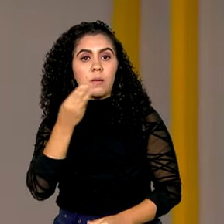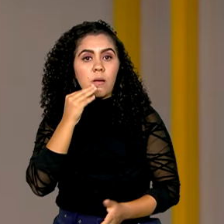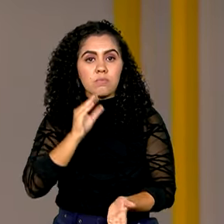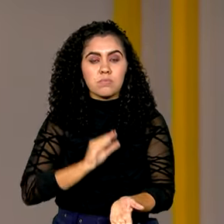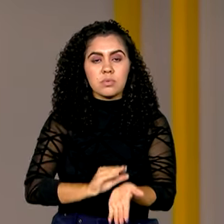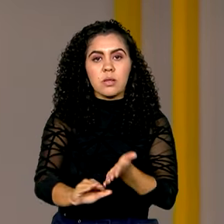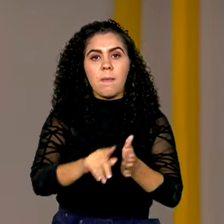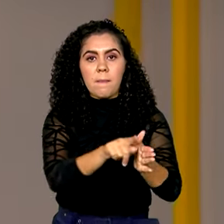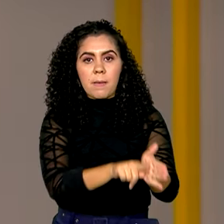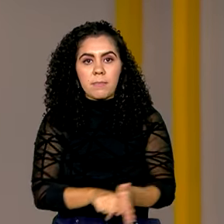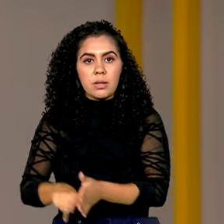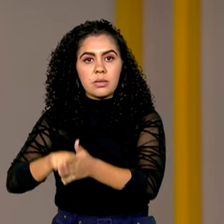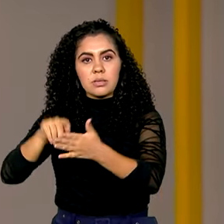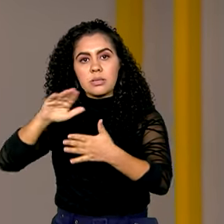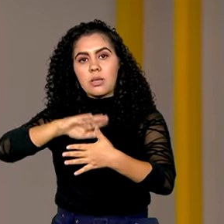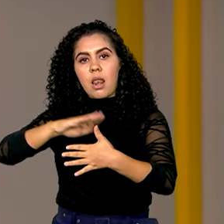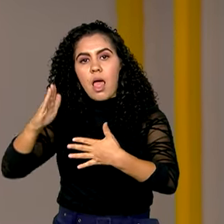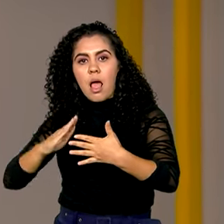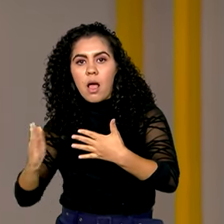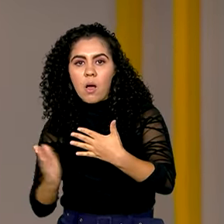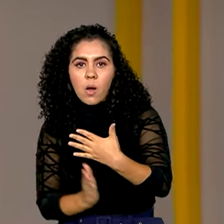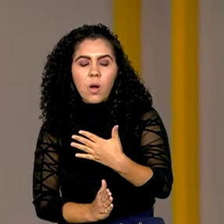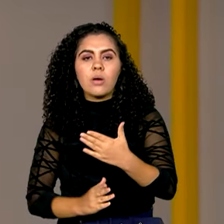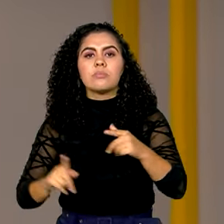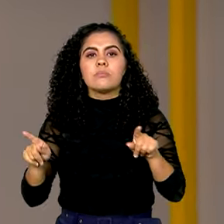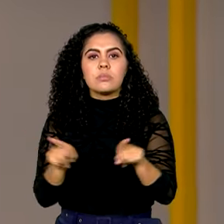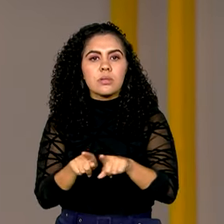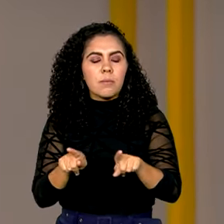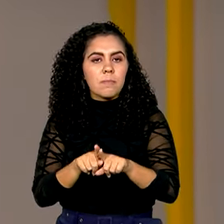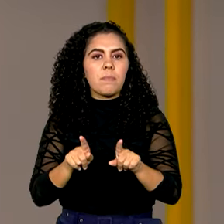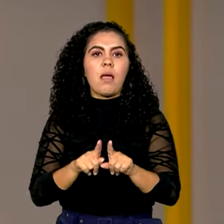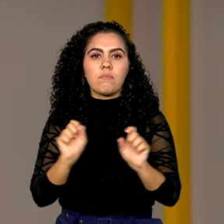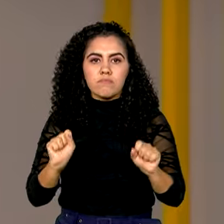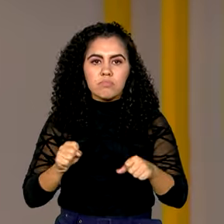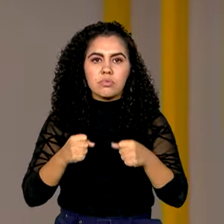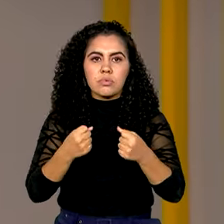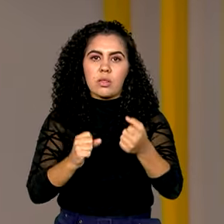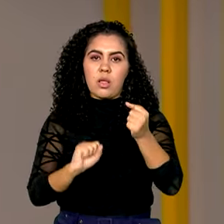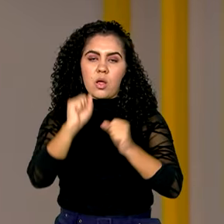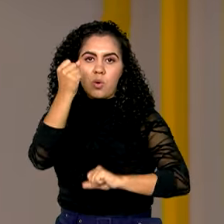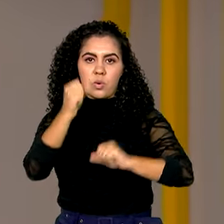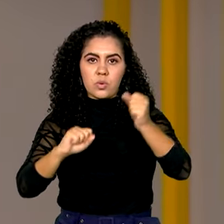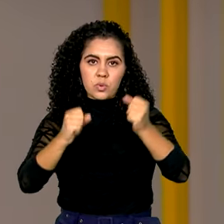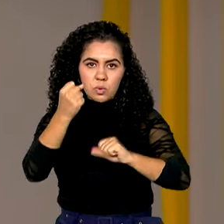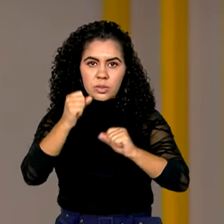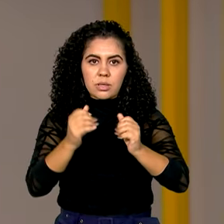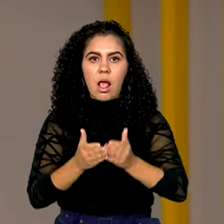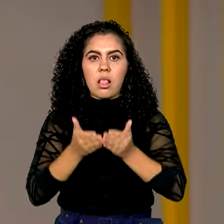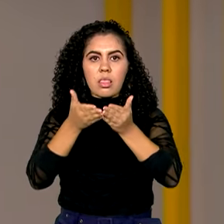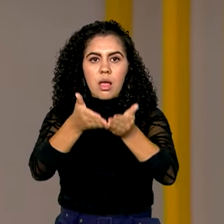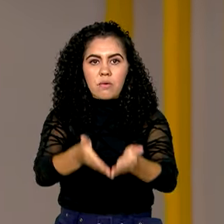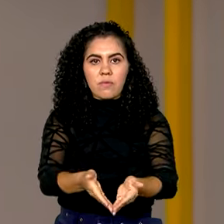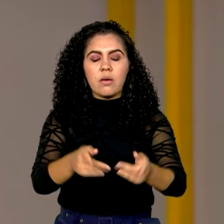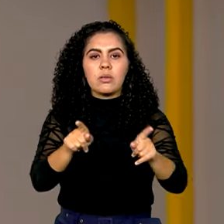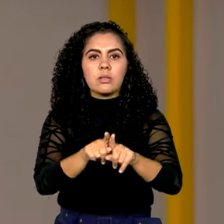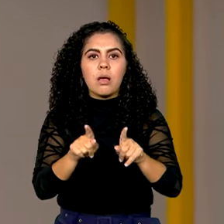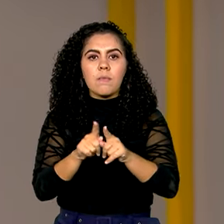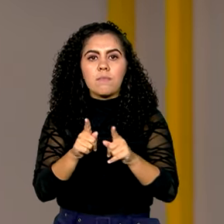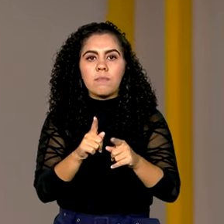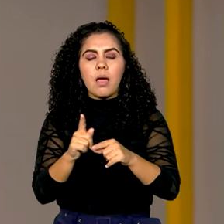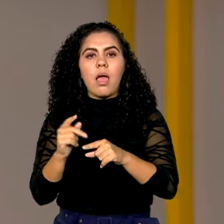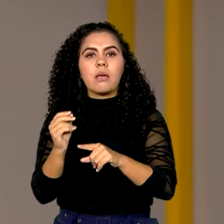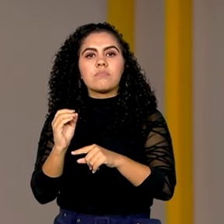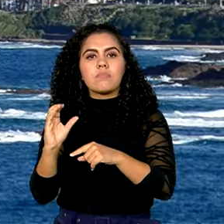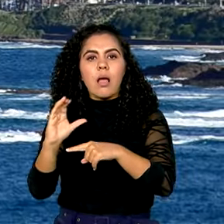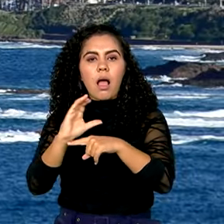pesquisas na costa brasileira, além do fortalecimento da indústria naval e do incentivo à descarbonização da frota